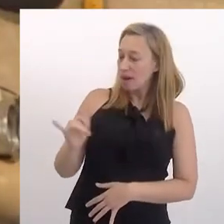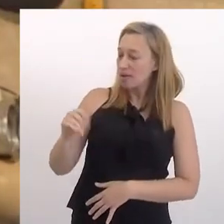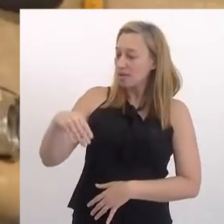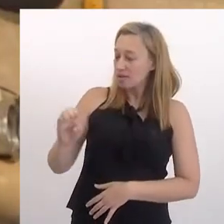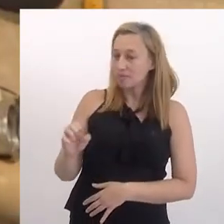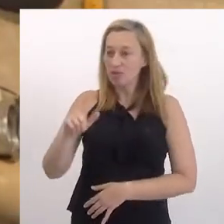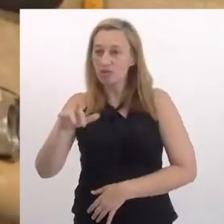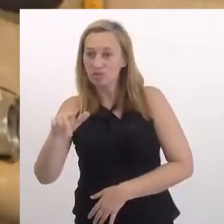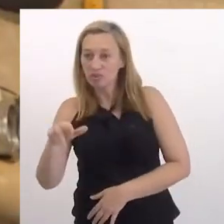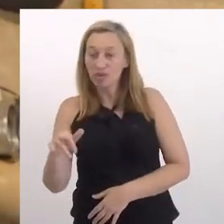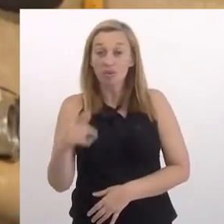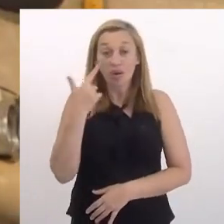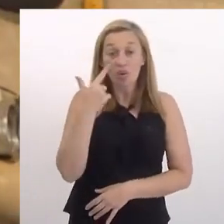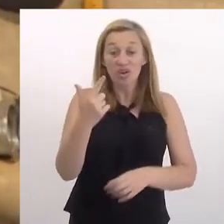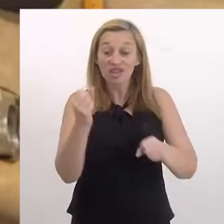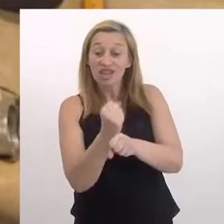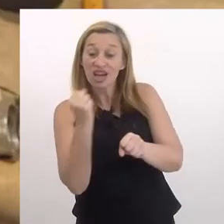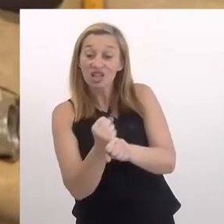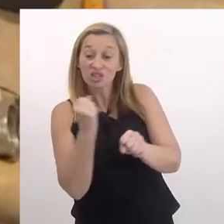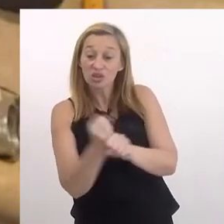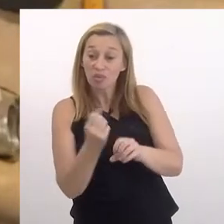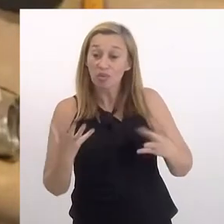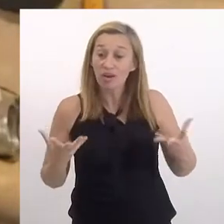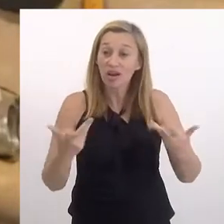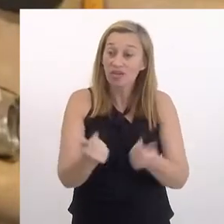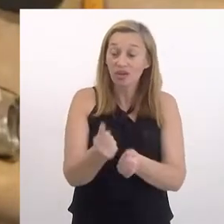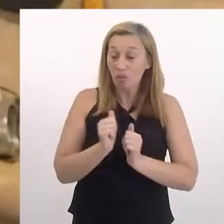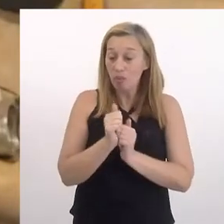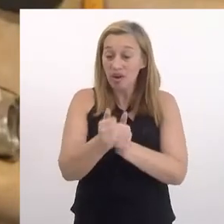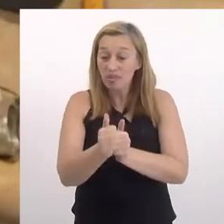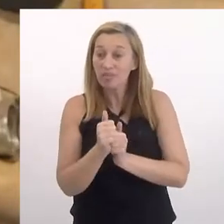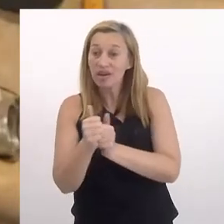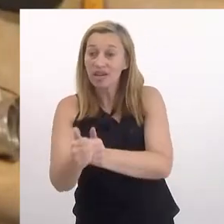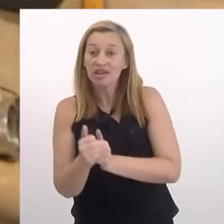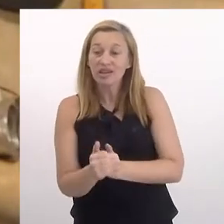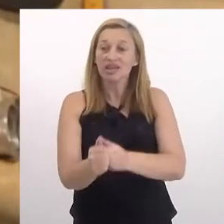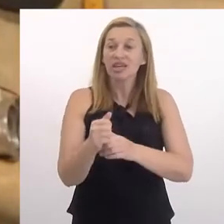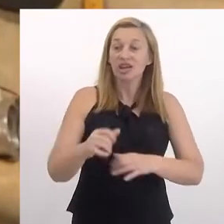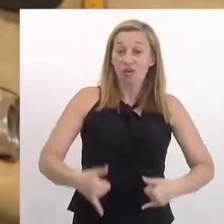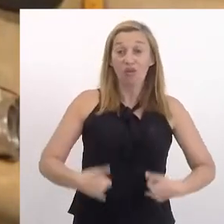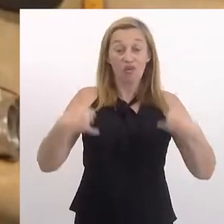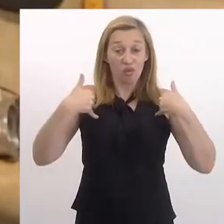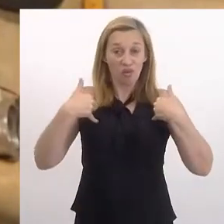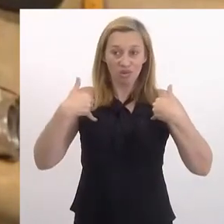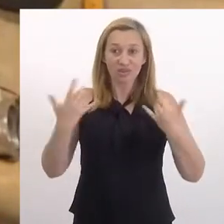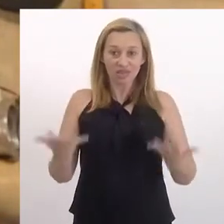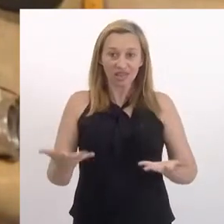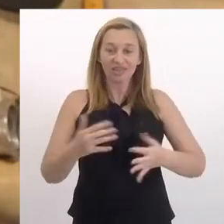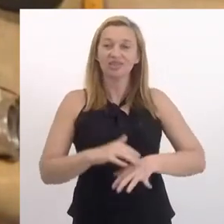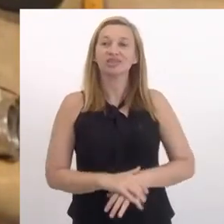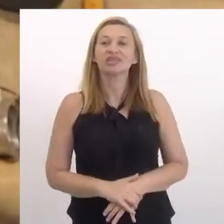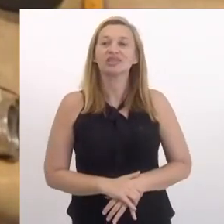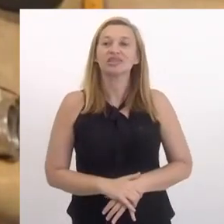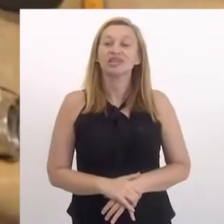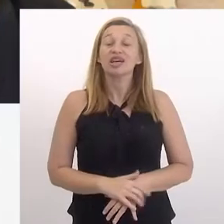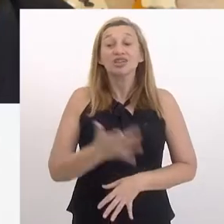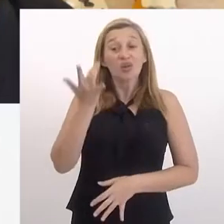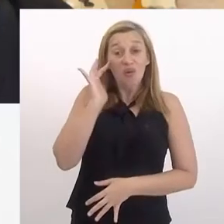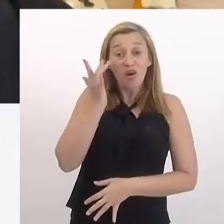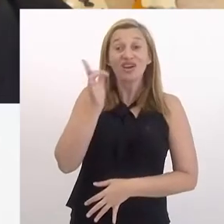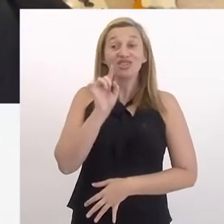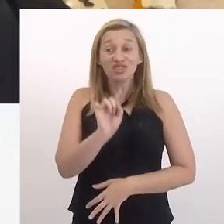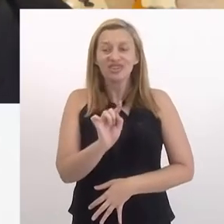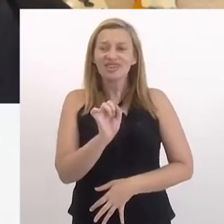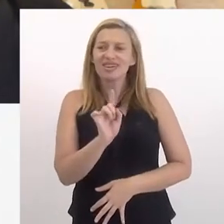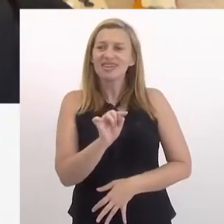irmão e minha mãe para conhecer as obras, para ver o acompanhamento. Ele era muito orgulhoso do trabalho que ele fazia. Então,